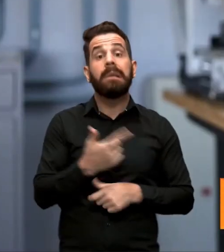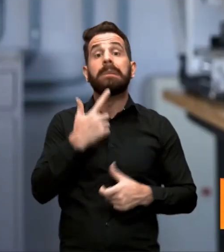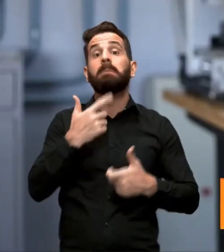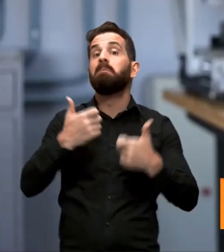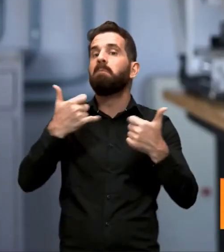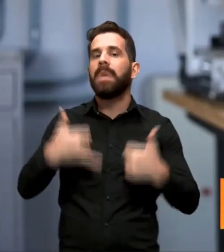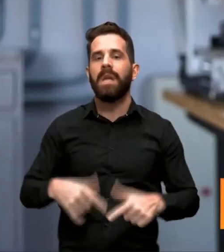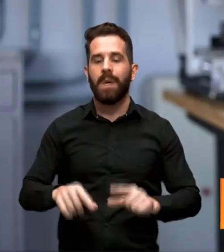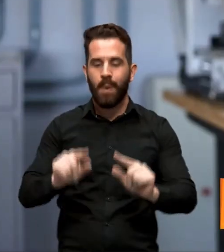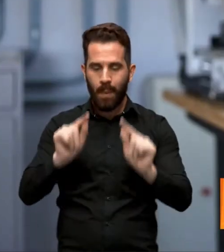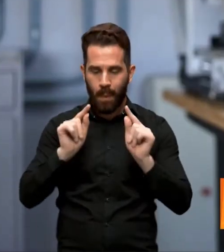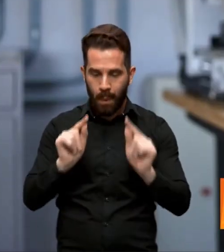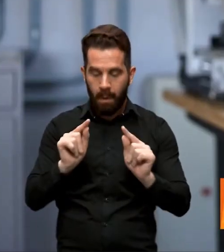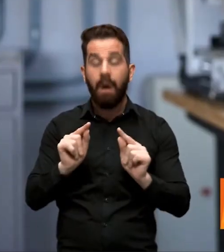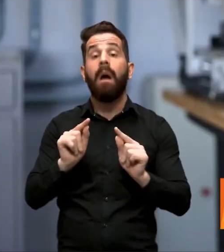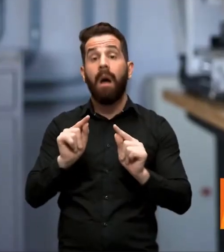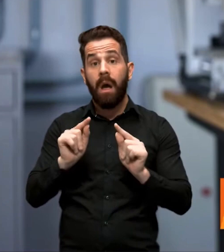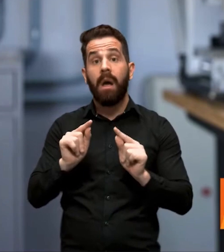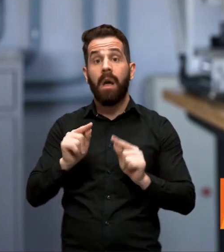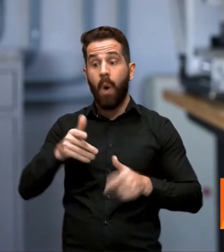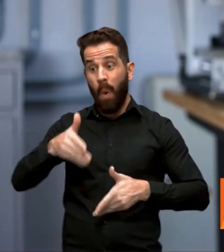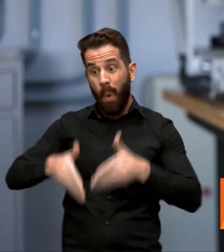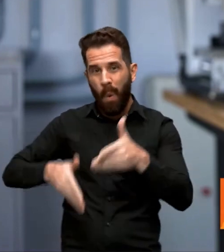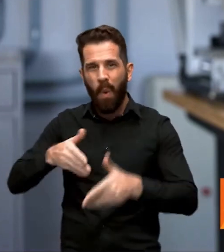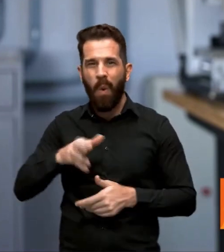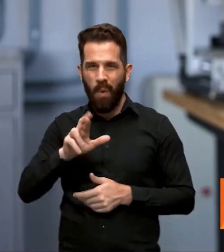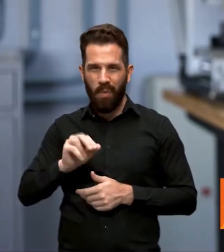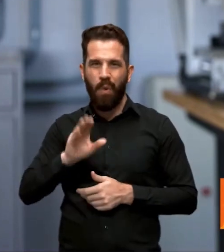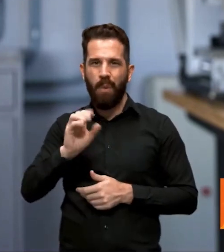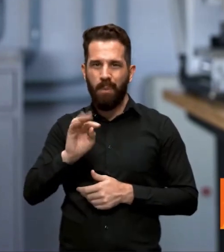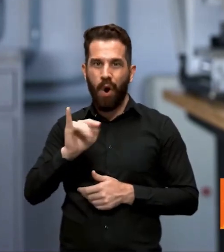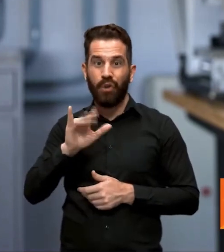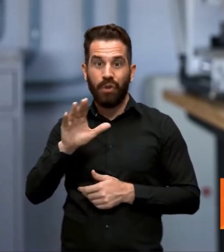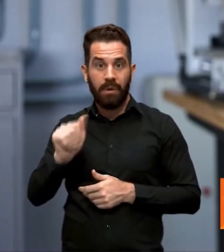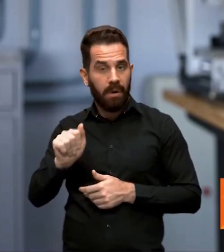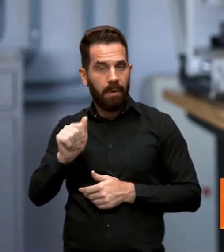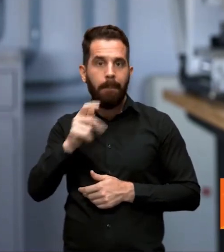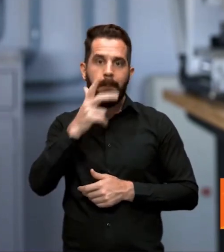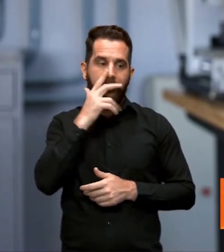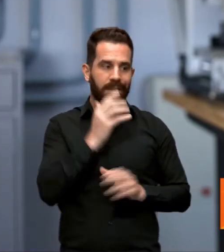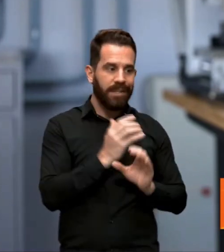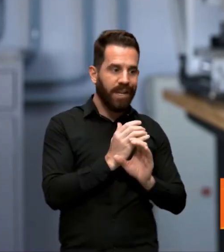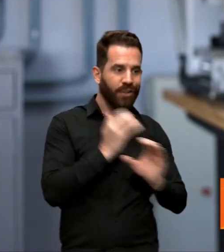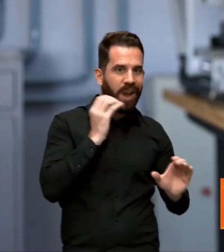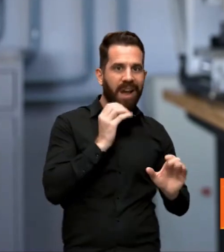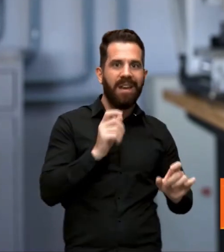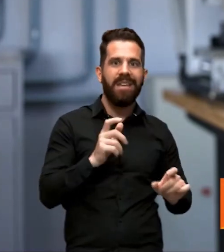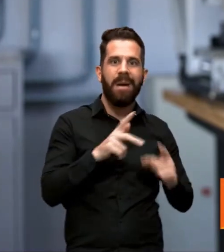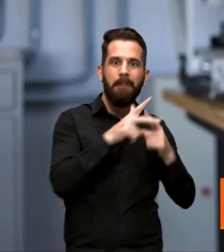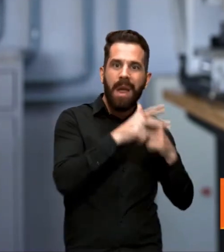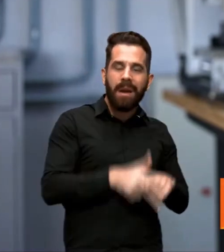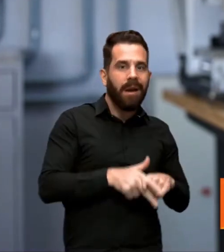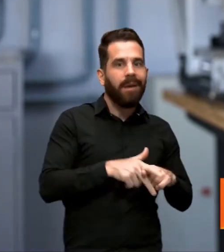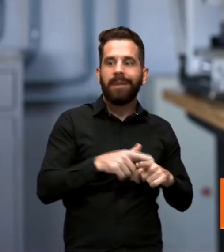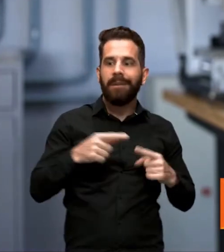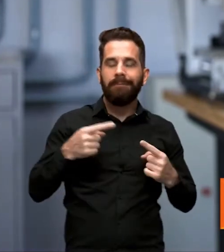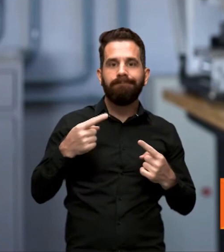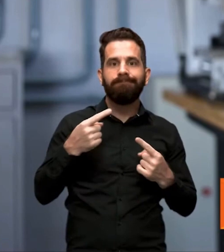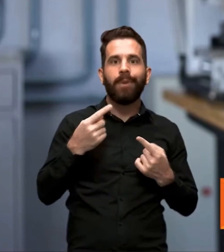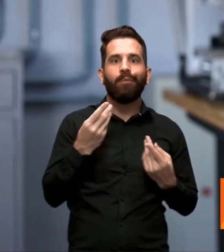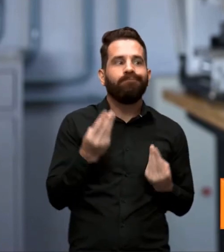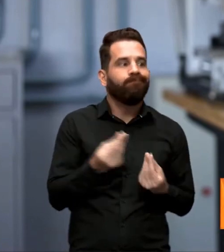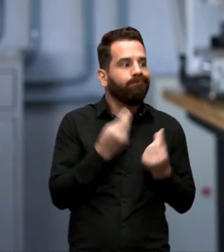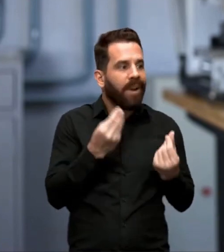é uma área que talvez é pouco explorada na Engenharia Mecânica, justamente por a Engenharia Mecânica não oferecer tanto contato assim com a